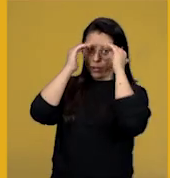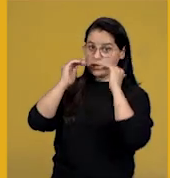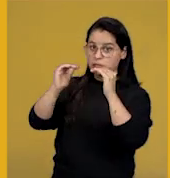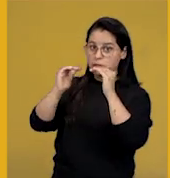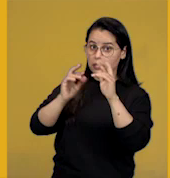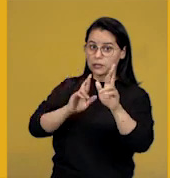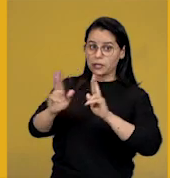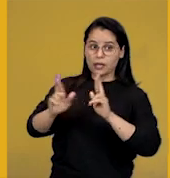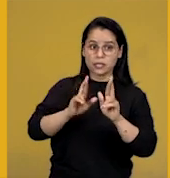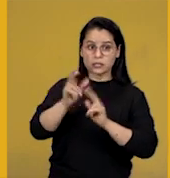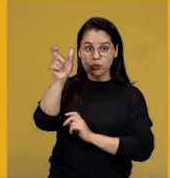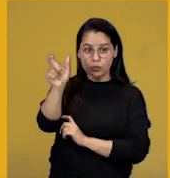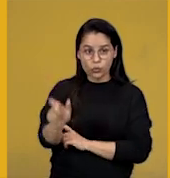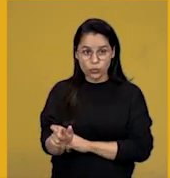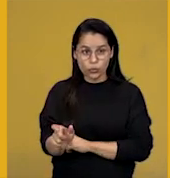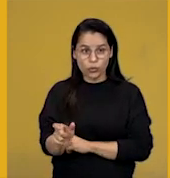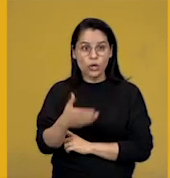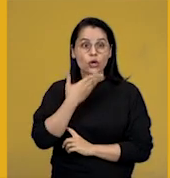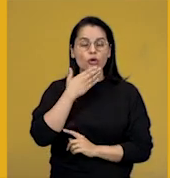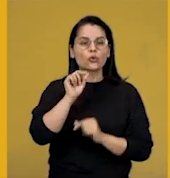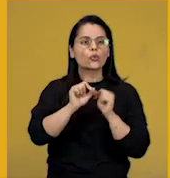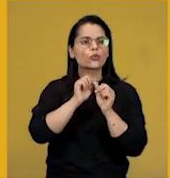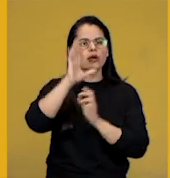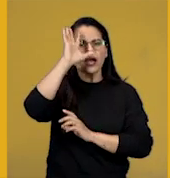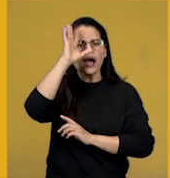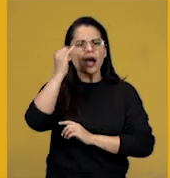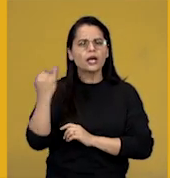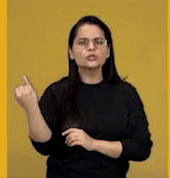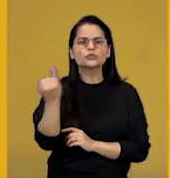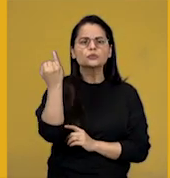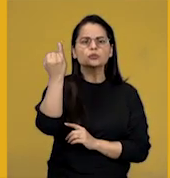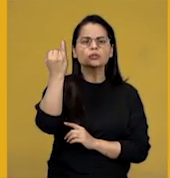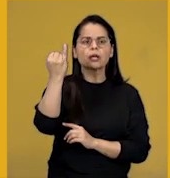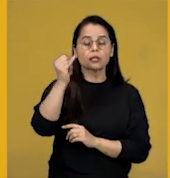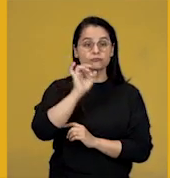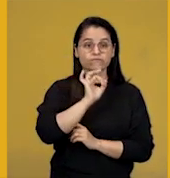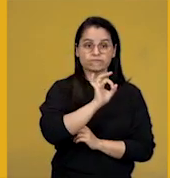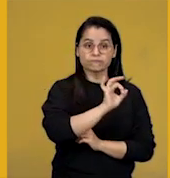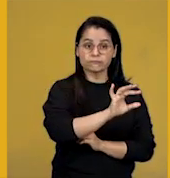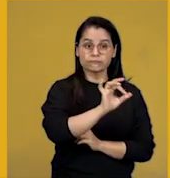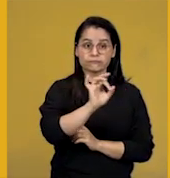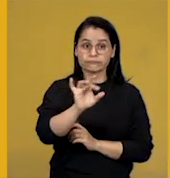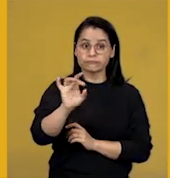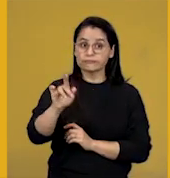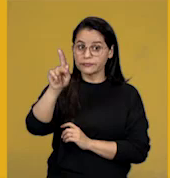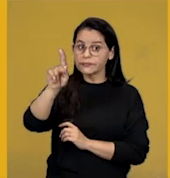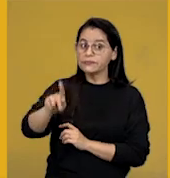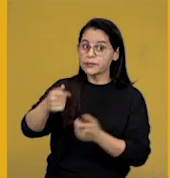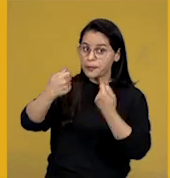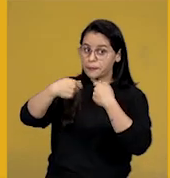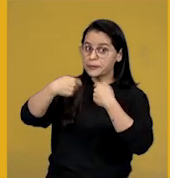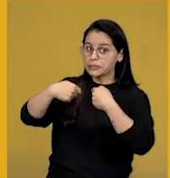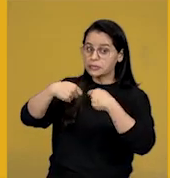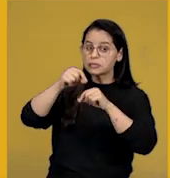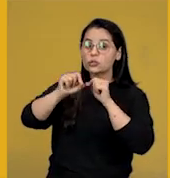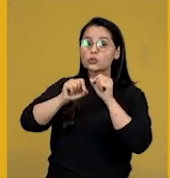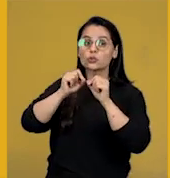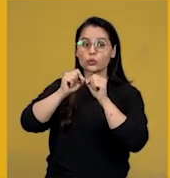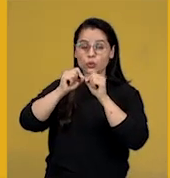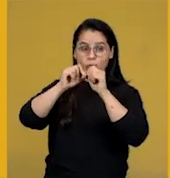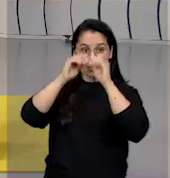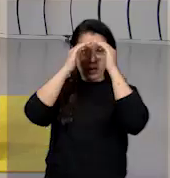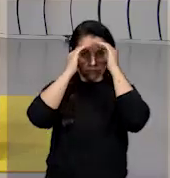relação ao indivíduo. E qual que é a sua suposição fundamental? Que cada pessoa merece ser tratada com